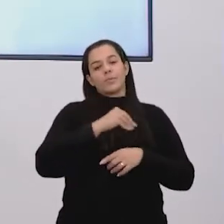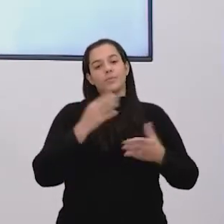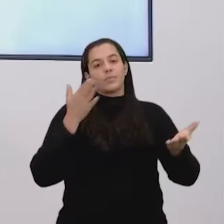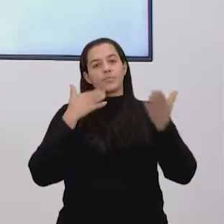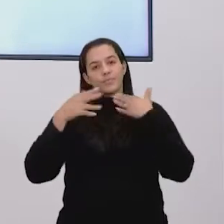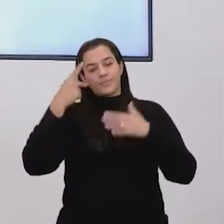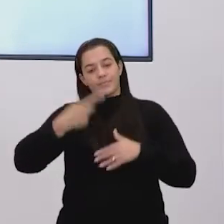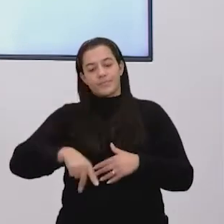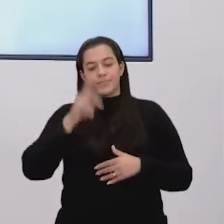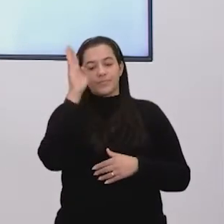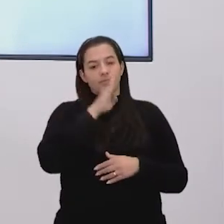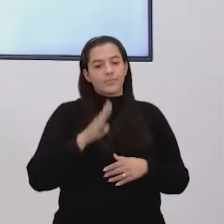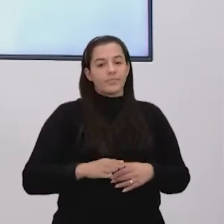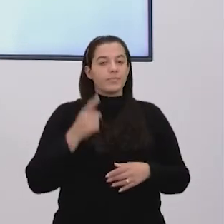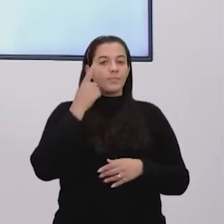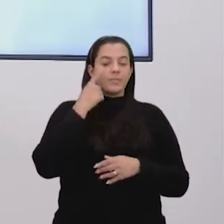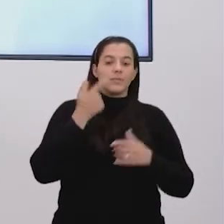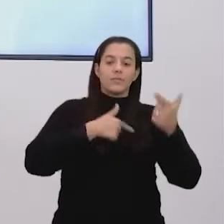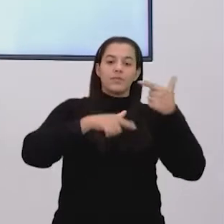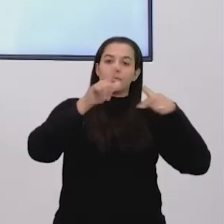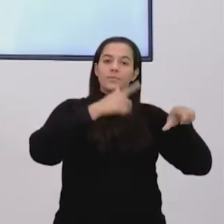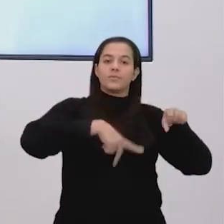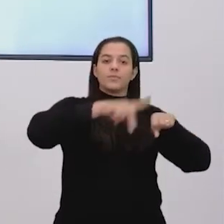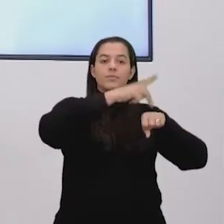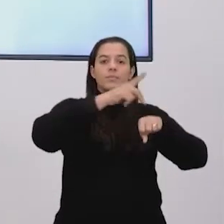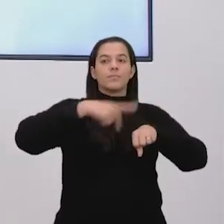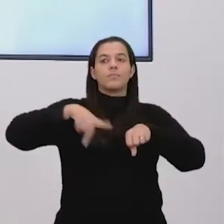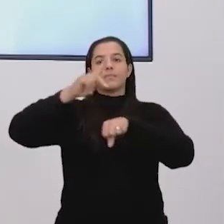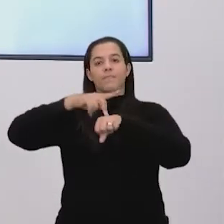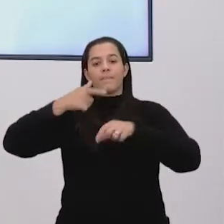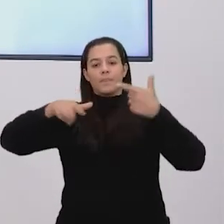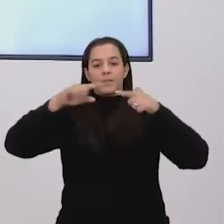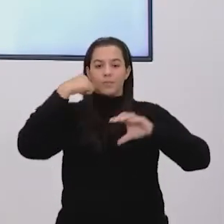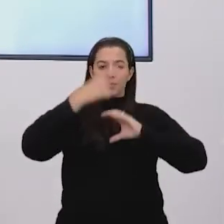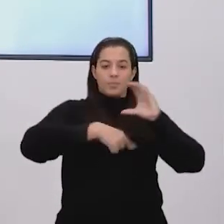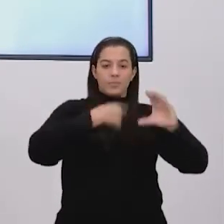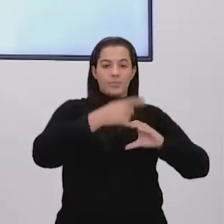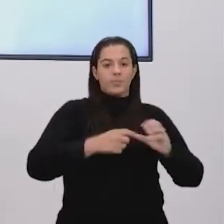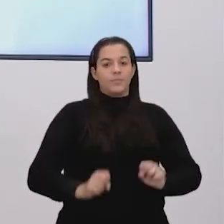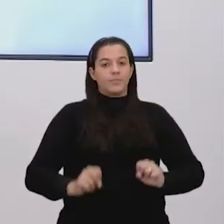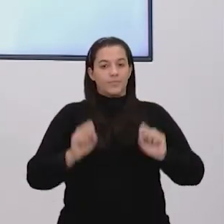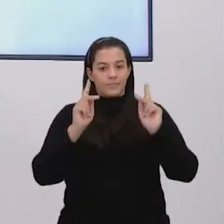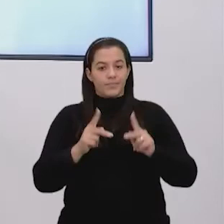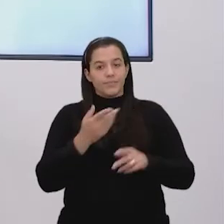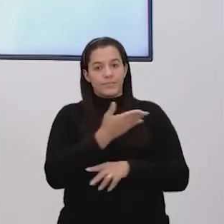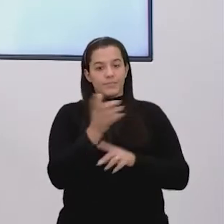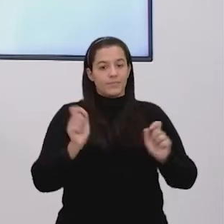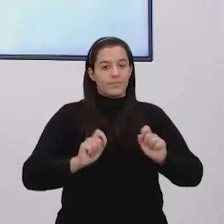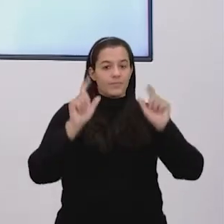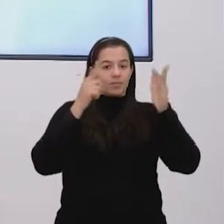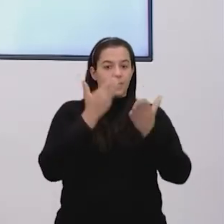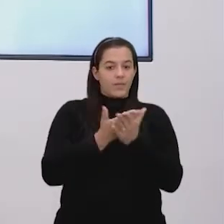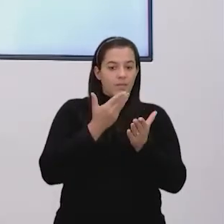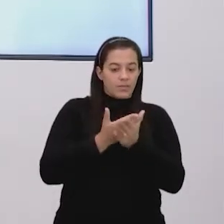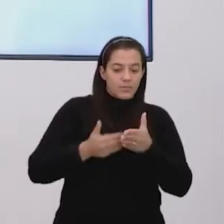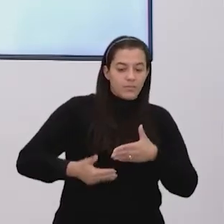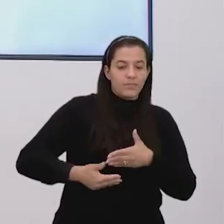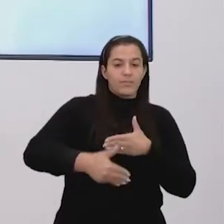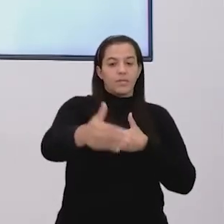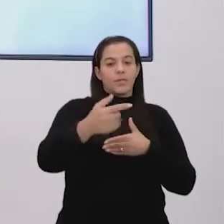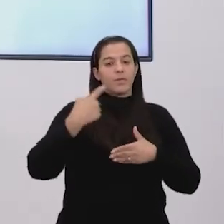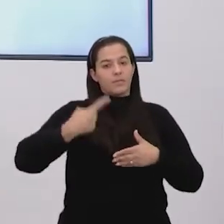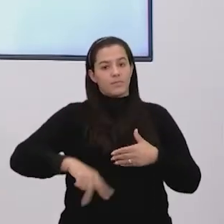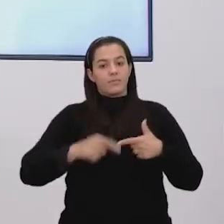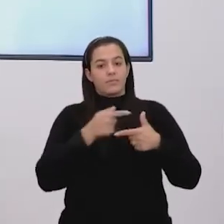tanto aqui no Brasil, como ver, como ter uma ideia do que acontece também no mundo, tá bom? Então, fique ligado, não perca as nossas aulas ainda, essa